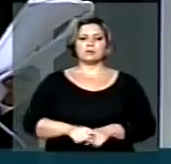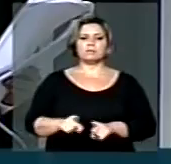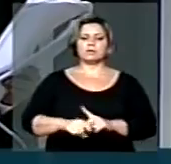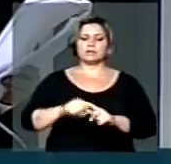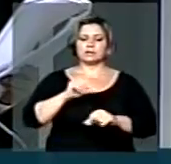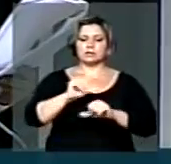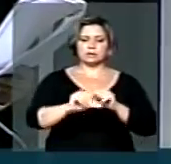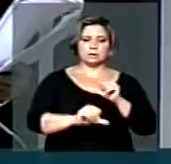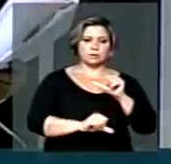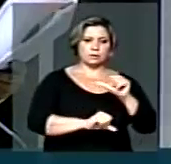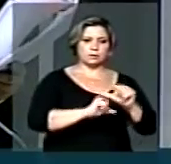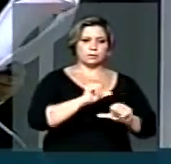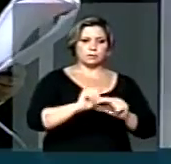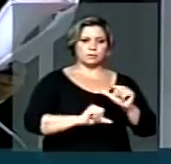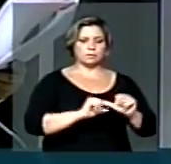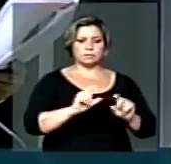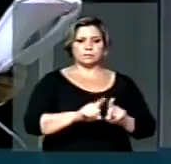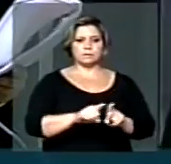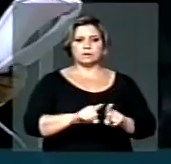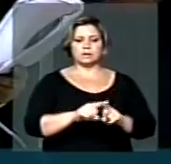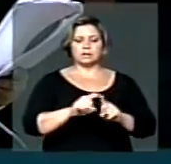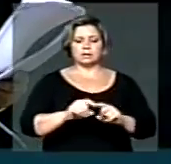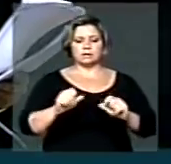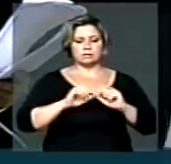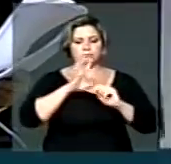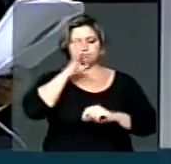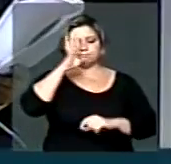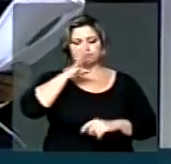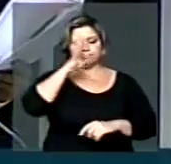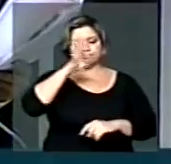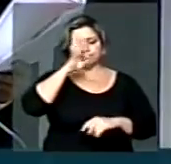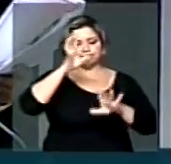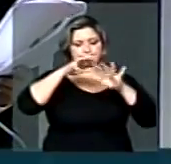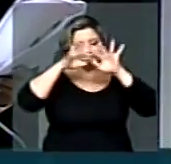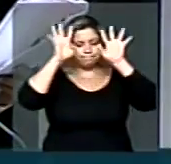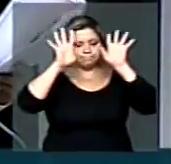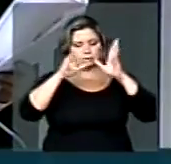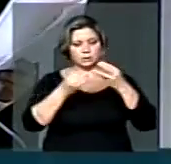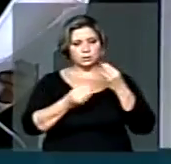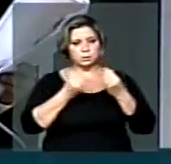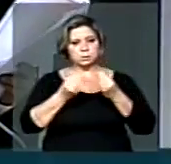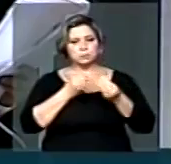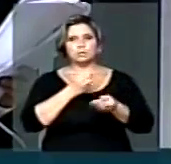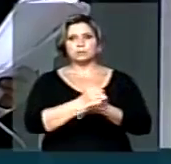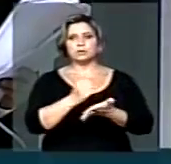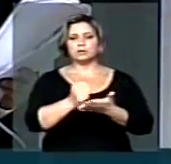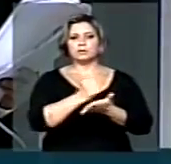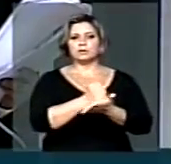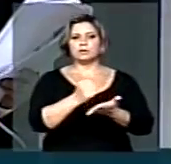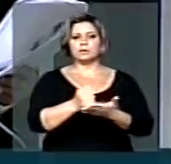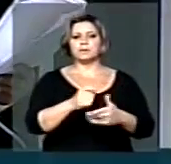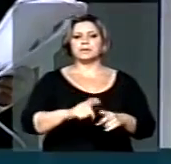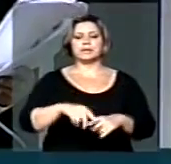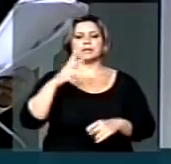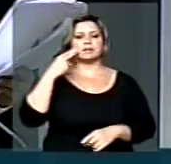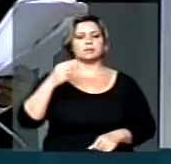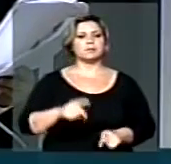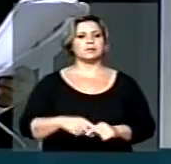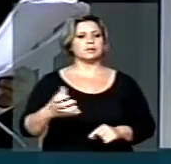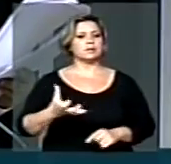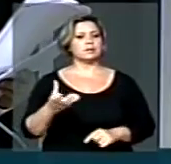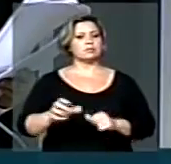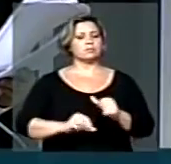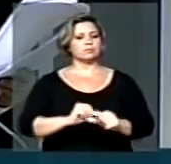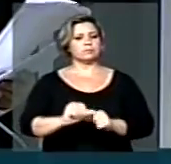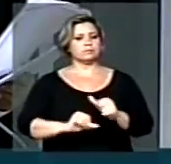transplantar tal forma escandalosa de contratação para os contratos de rotina. Quer-se